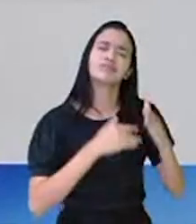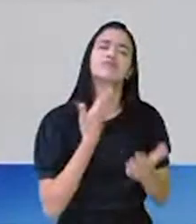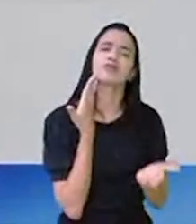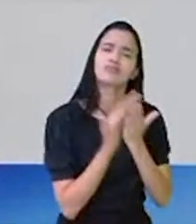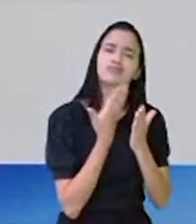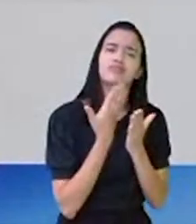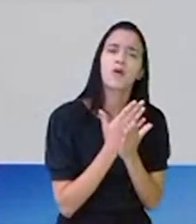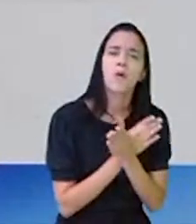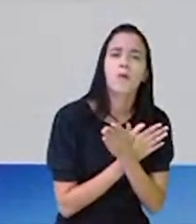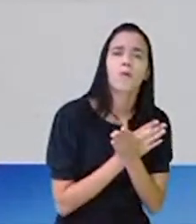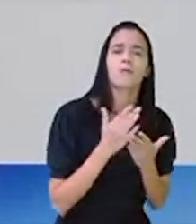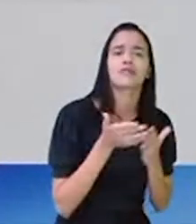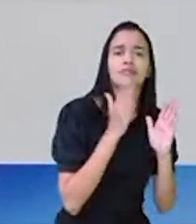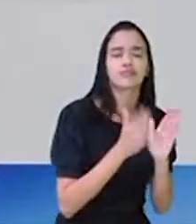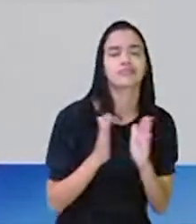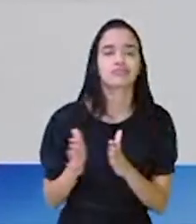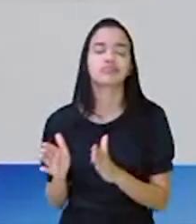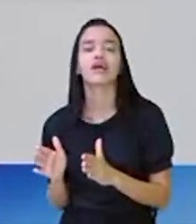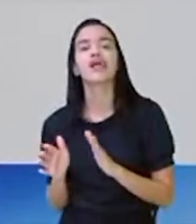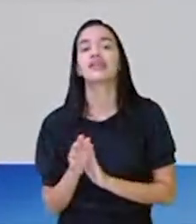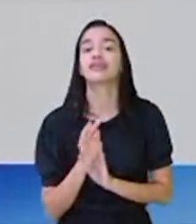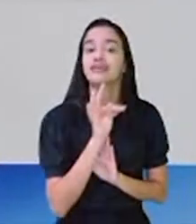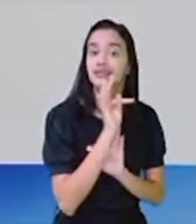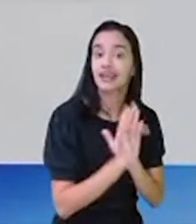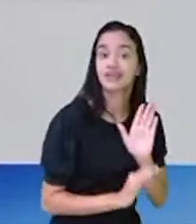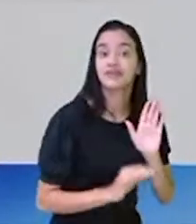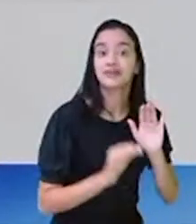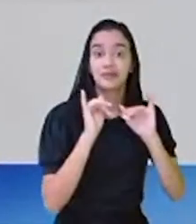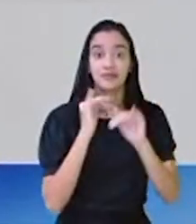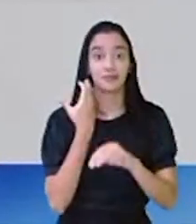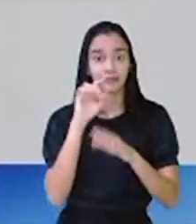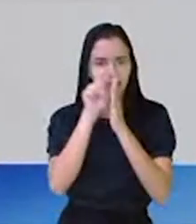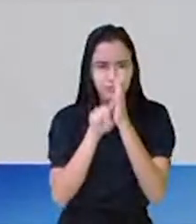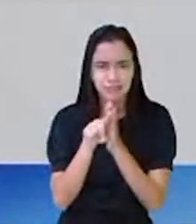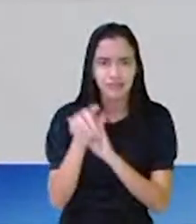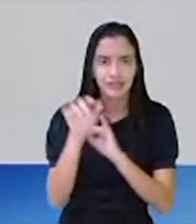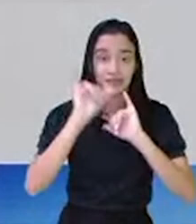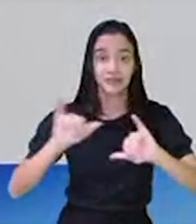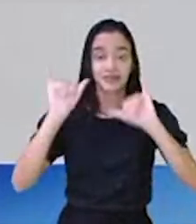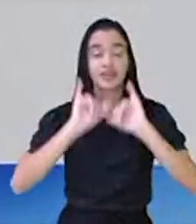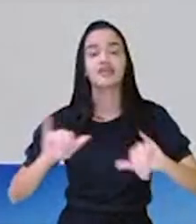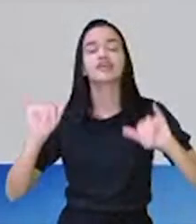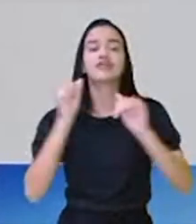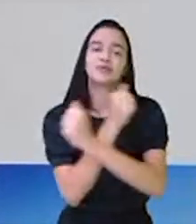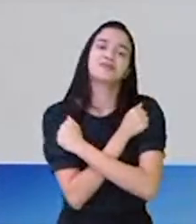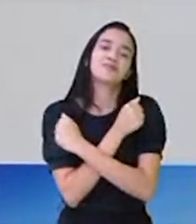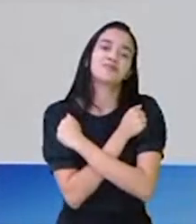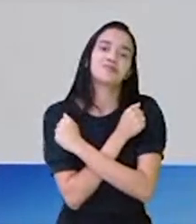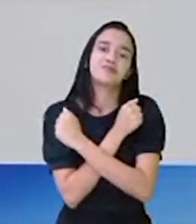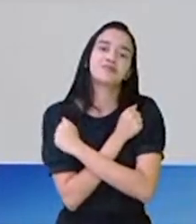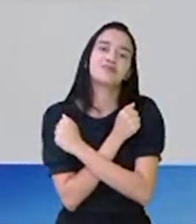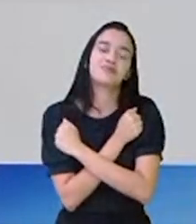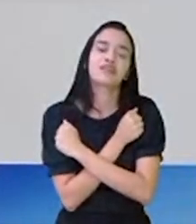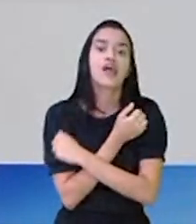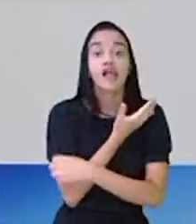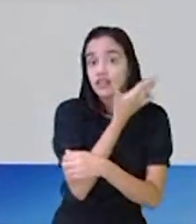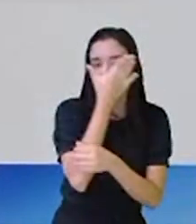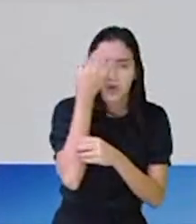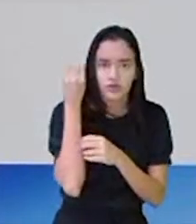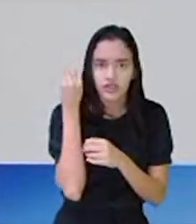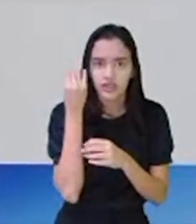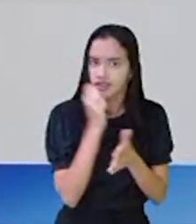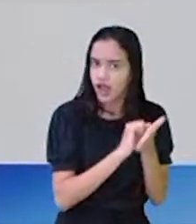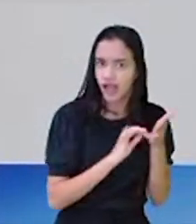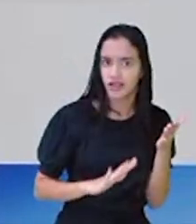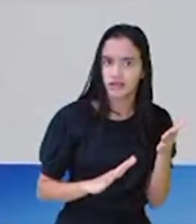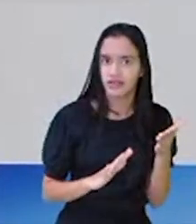começou essa sequência, texto de divulgação científica. Então, um grande abraço para vocês. Não esqueçam aí